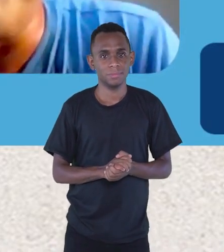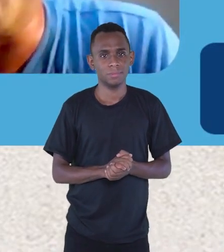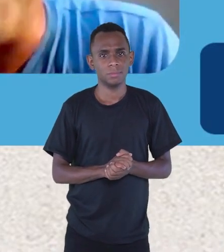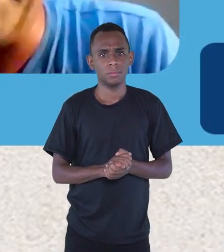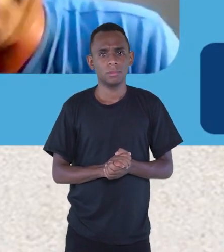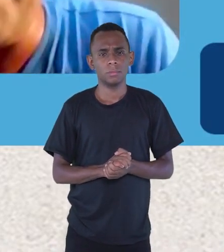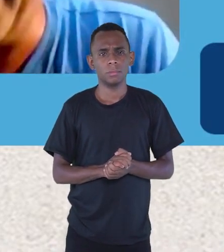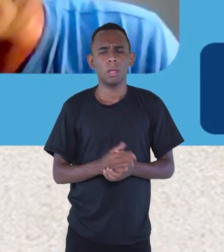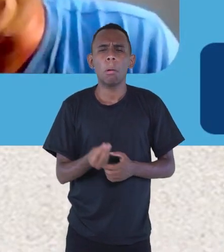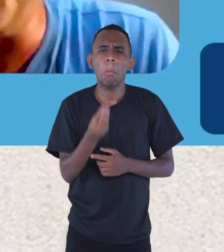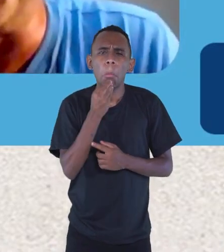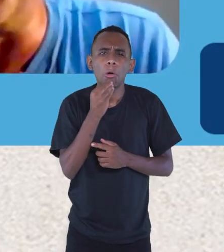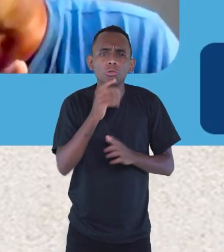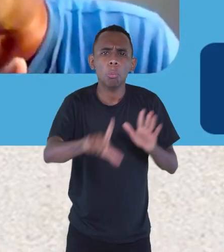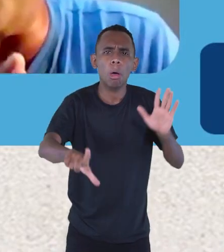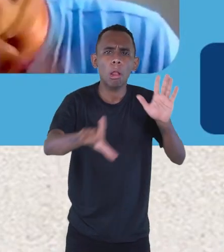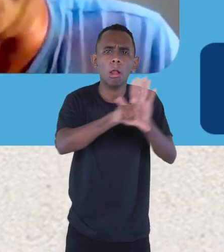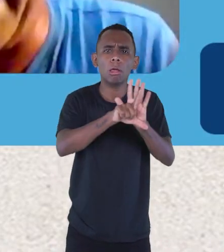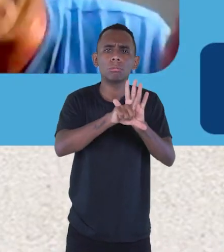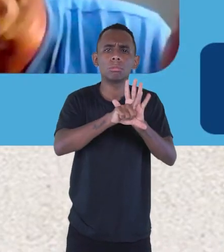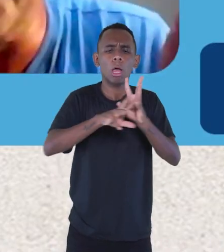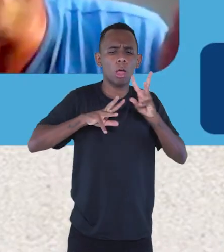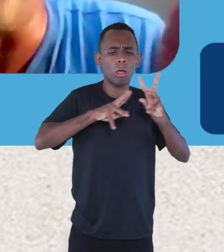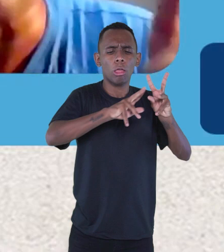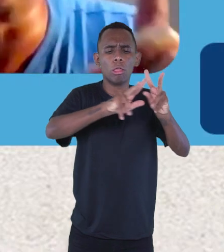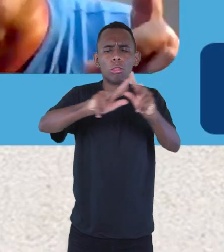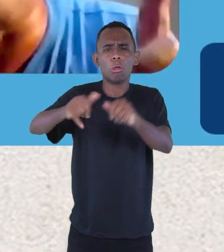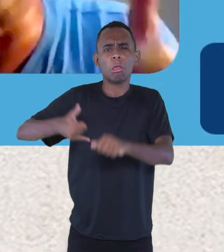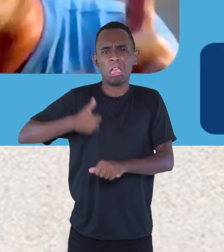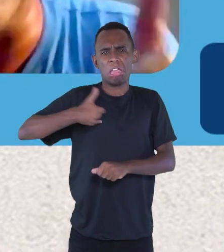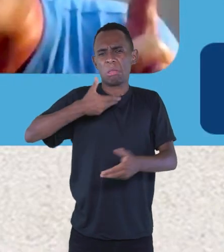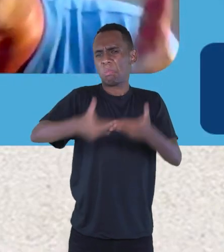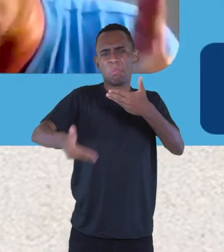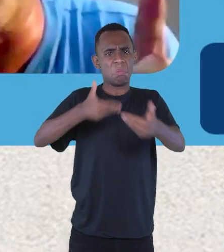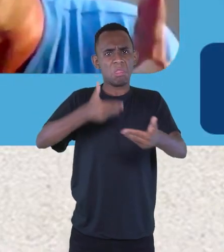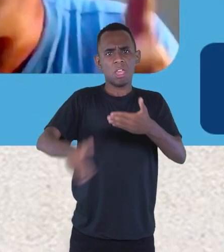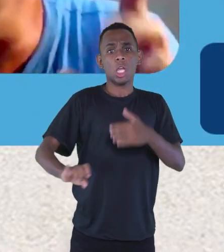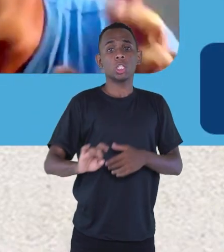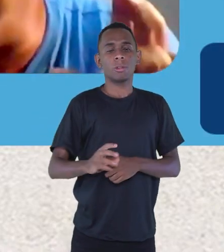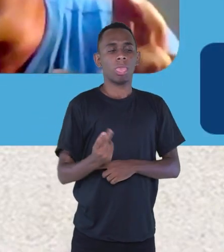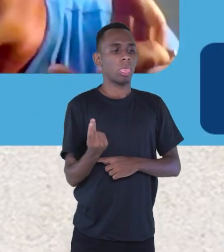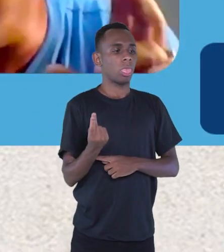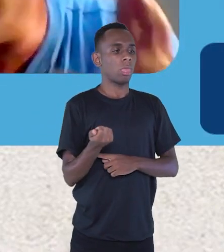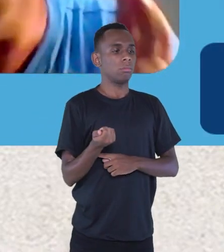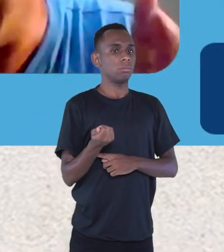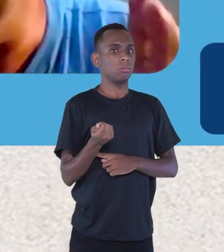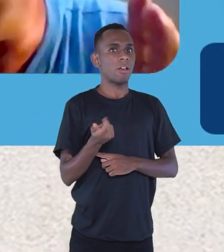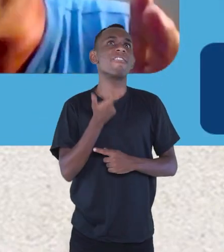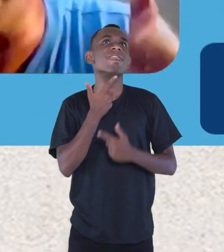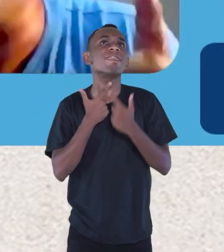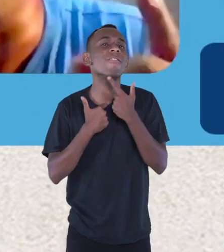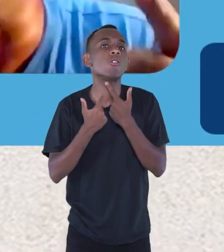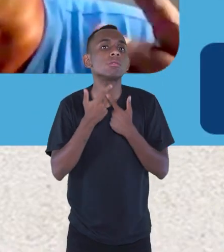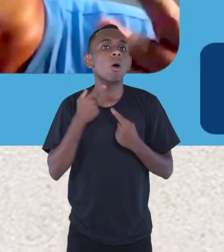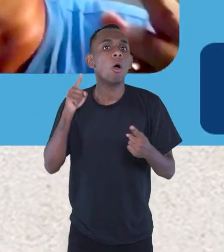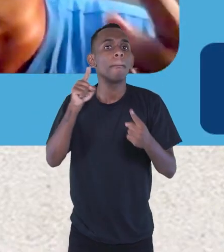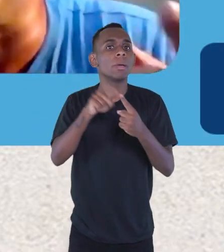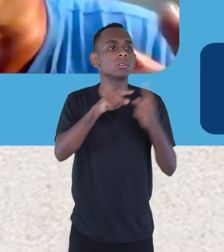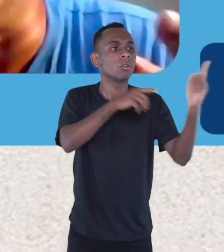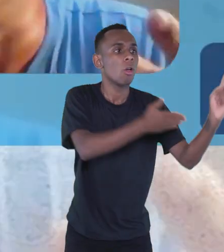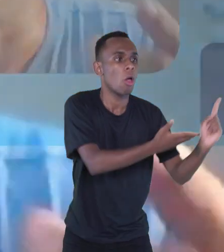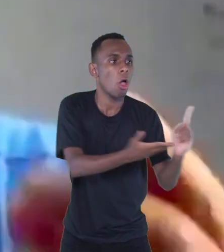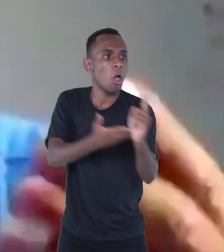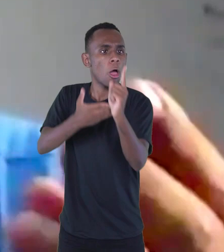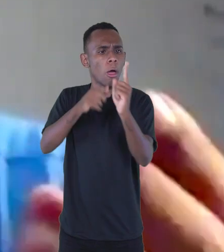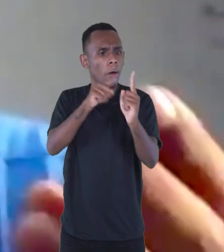devia haver uma lei pra gente de toda idade. Bastava estalar o dedo quando tivesse vontade pra ver aquela